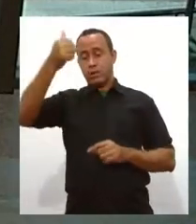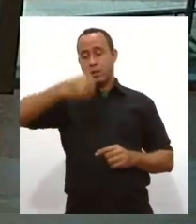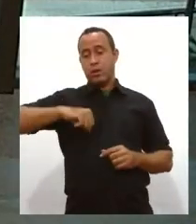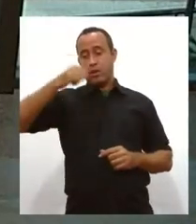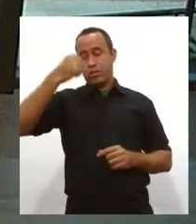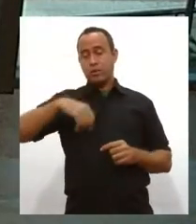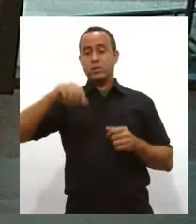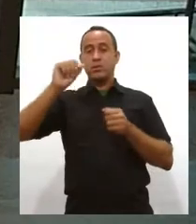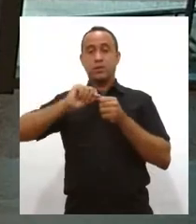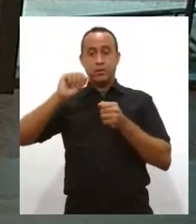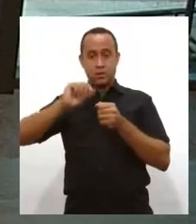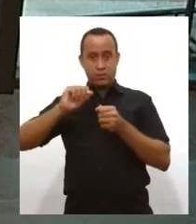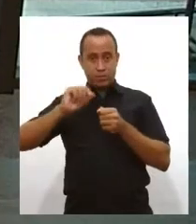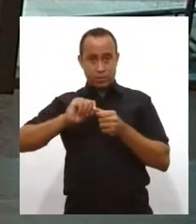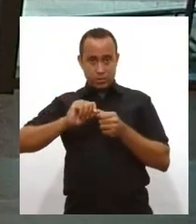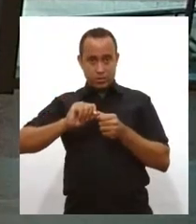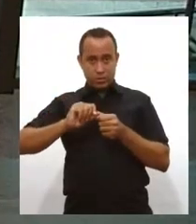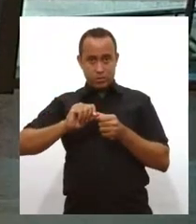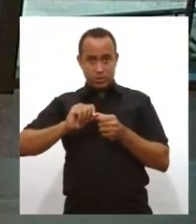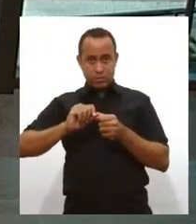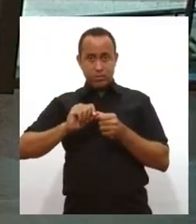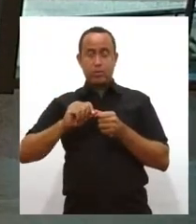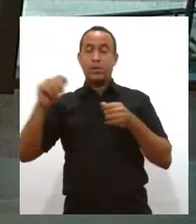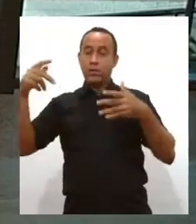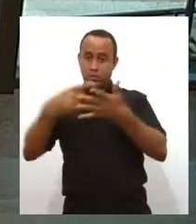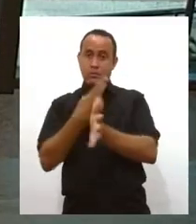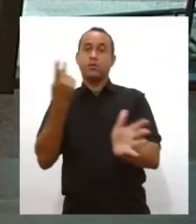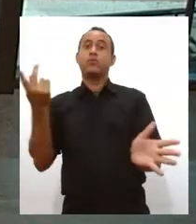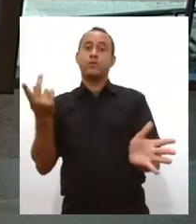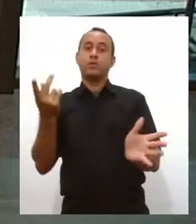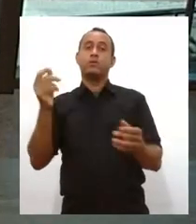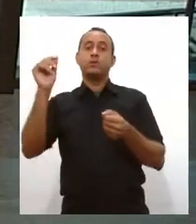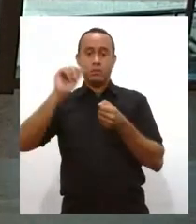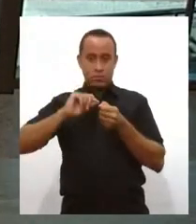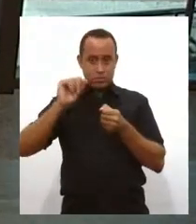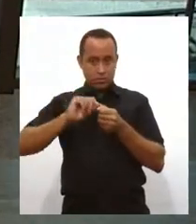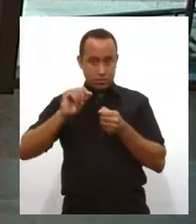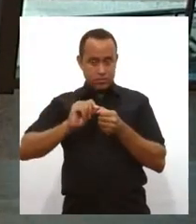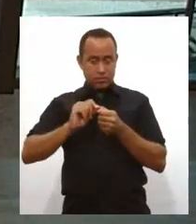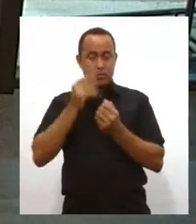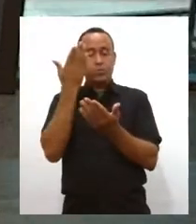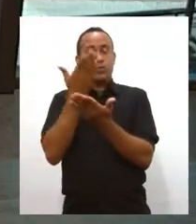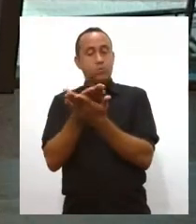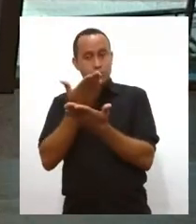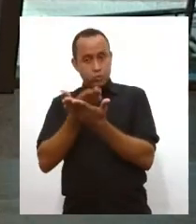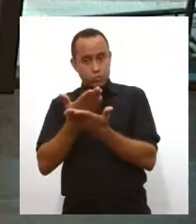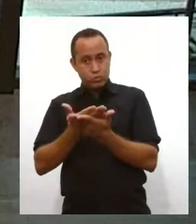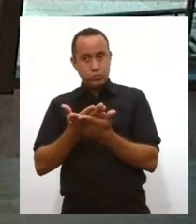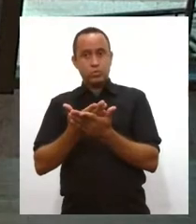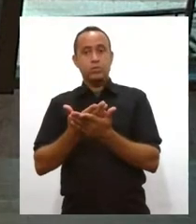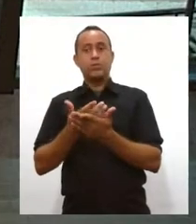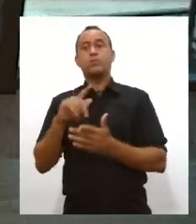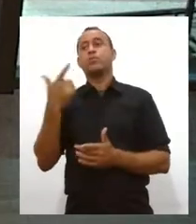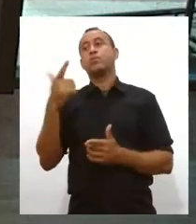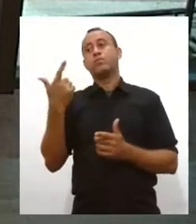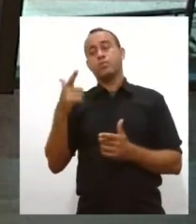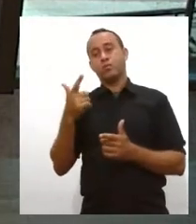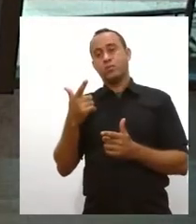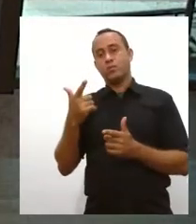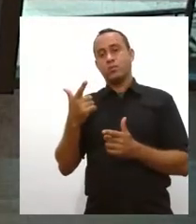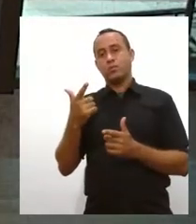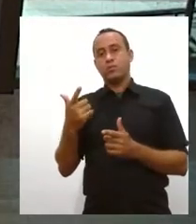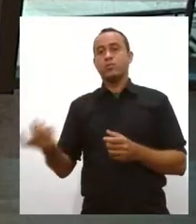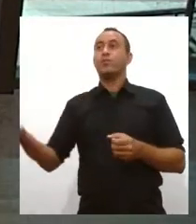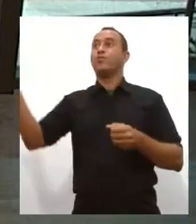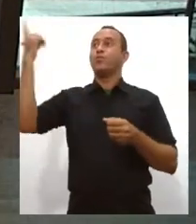feitas para que essas liberações aconteçam, né? Tudo é feito por um estudo para que não haja uma reinfecção. E